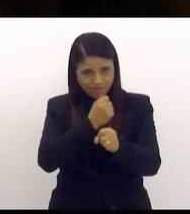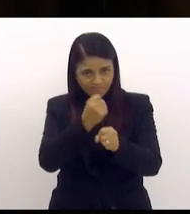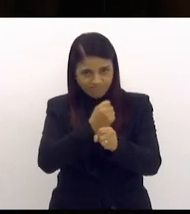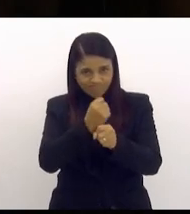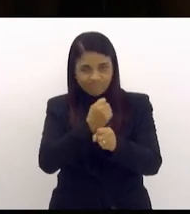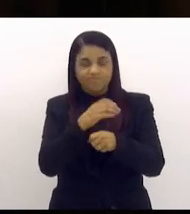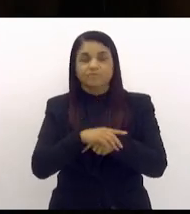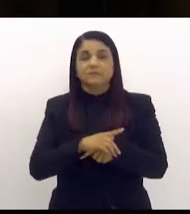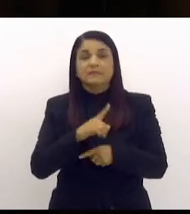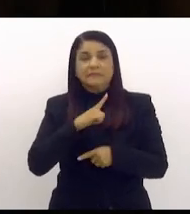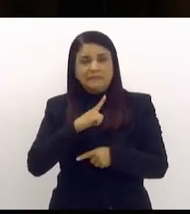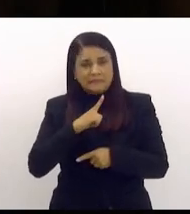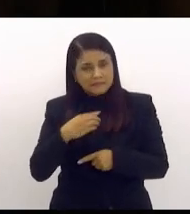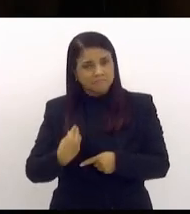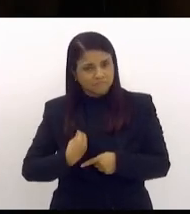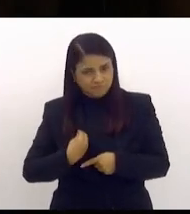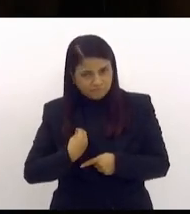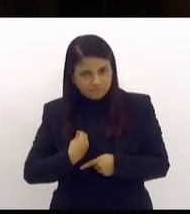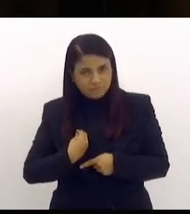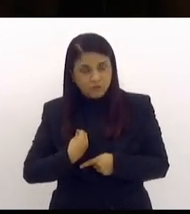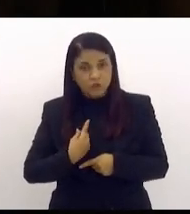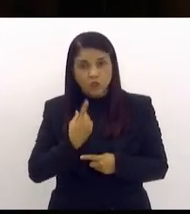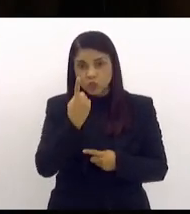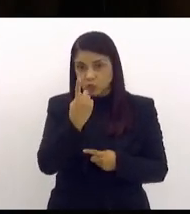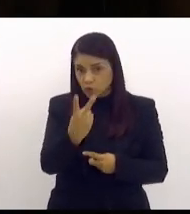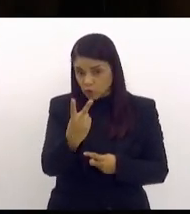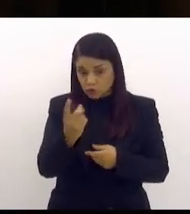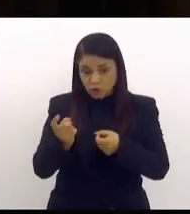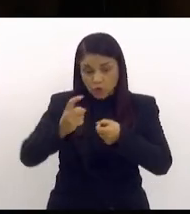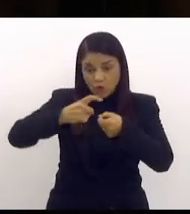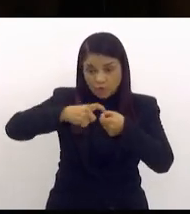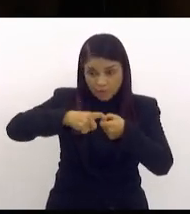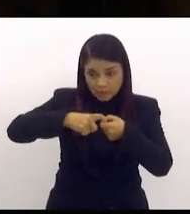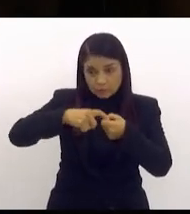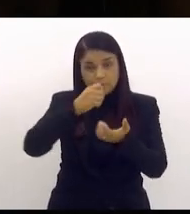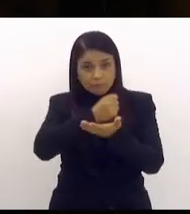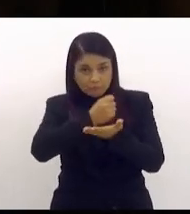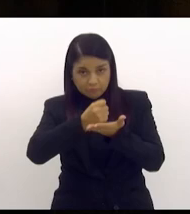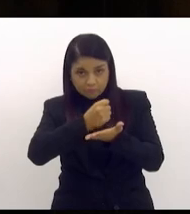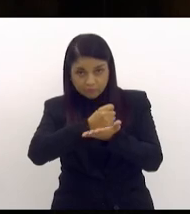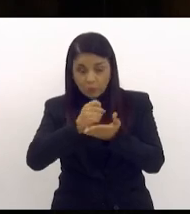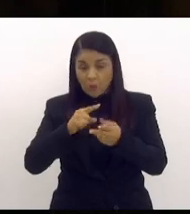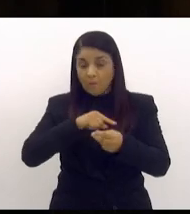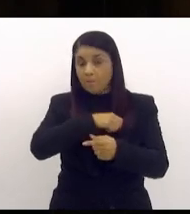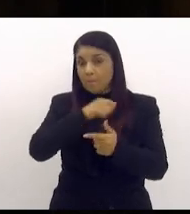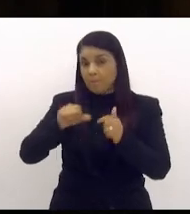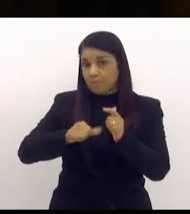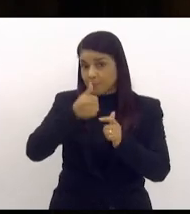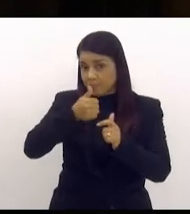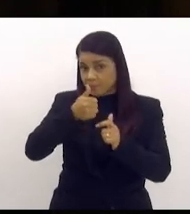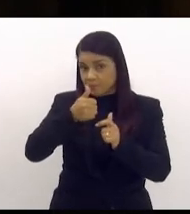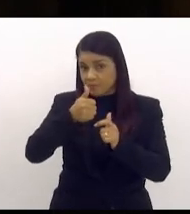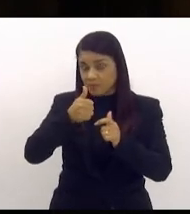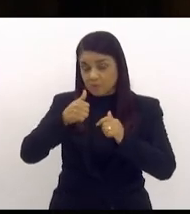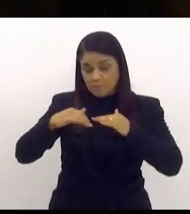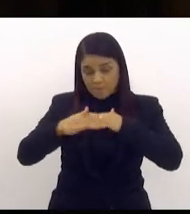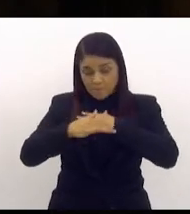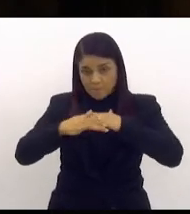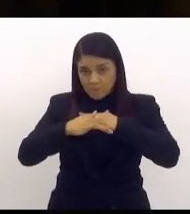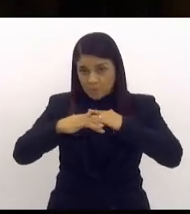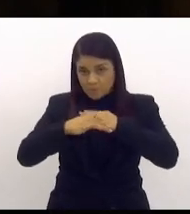existem dois convênios o primeiro nas ruas dentro do bairro